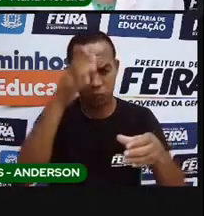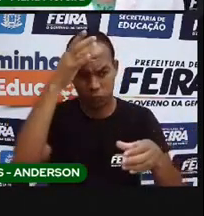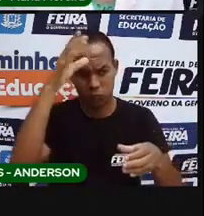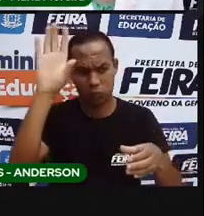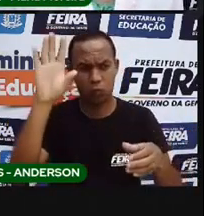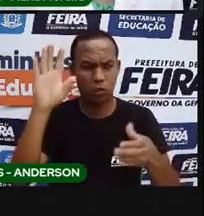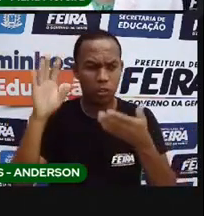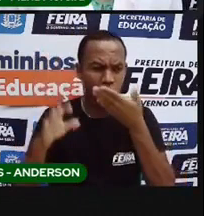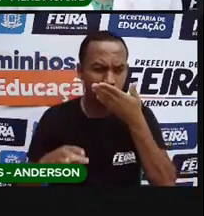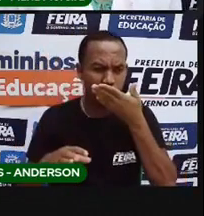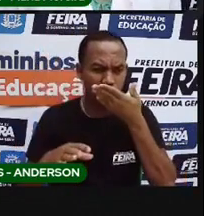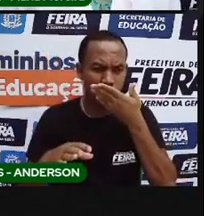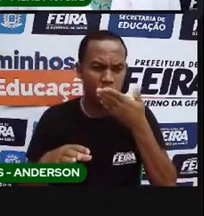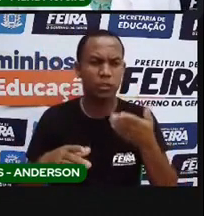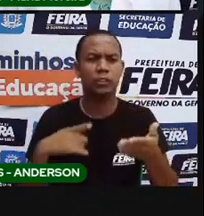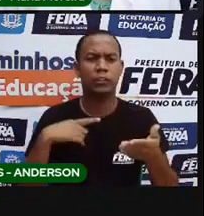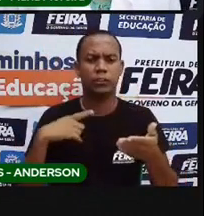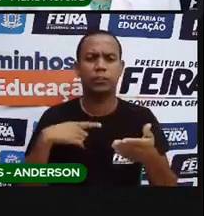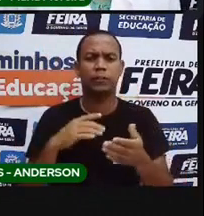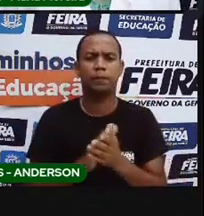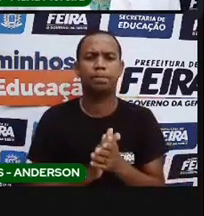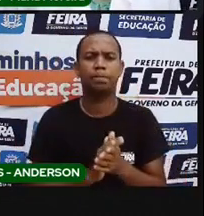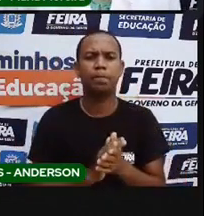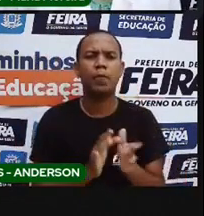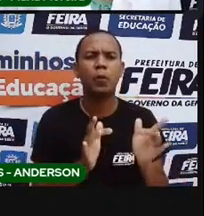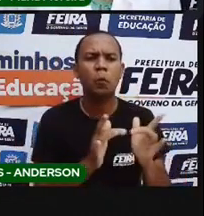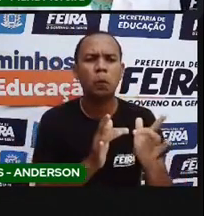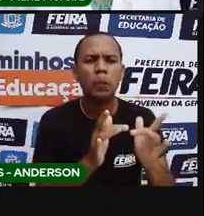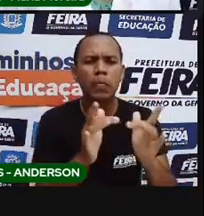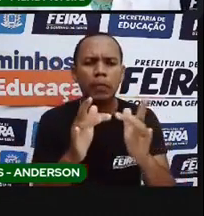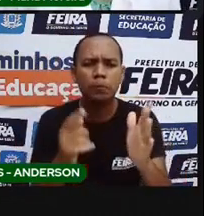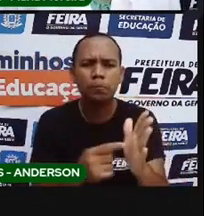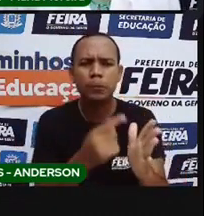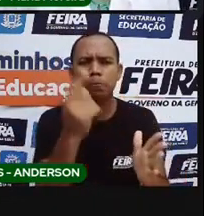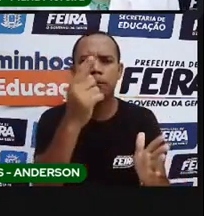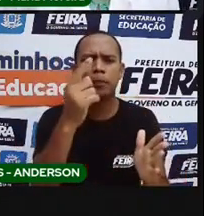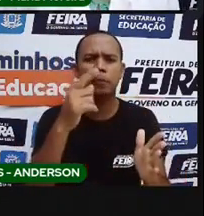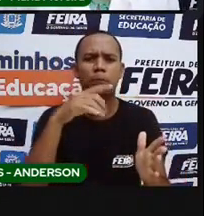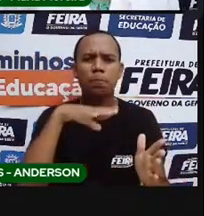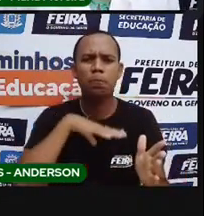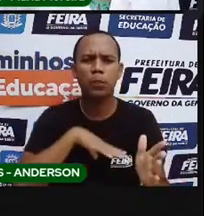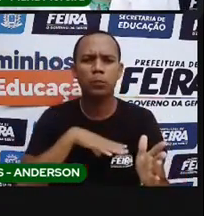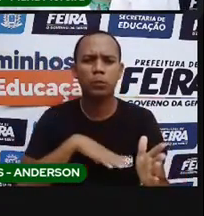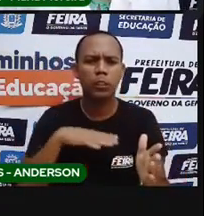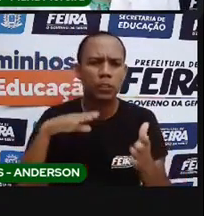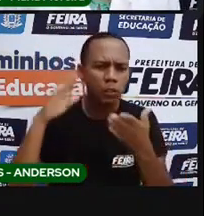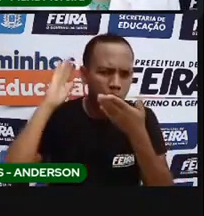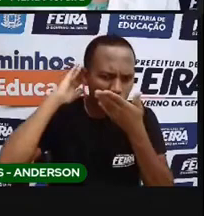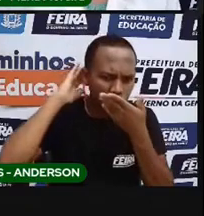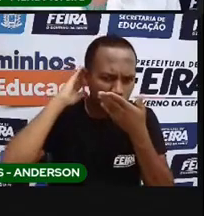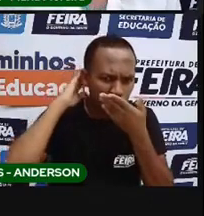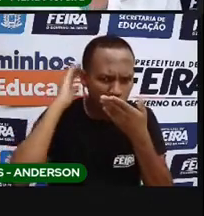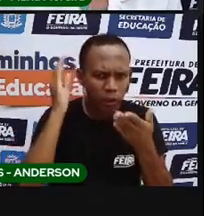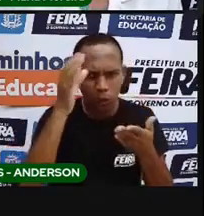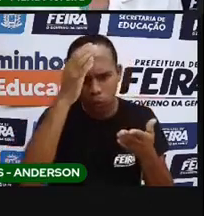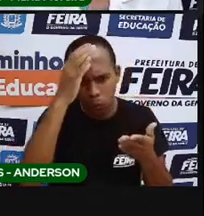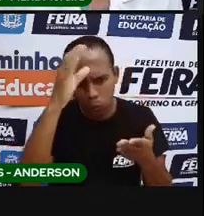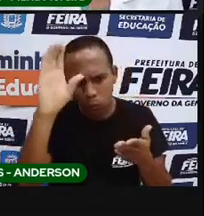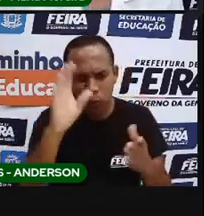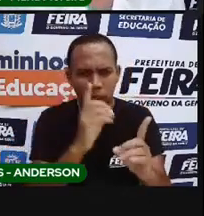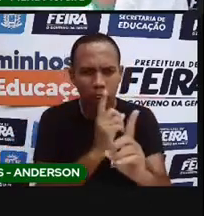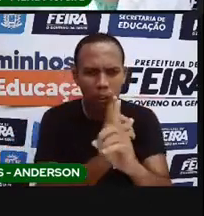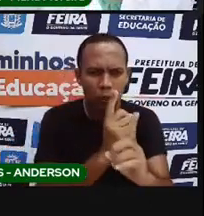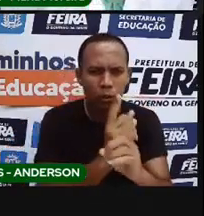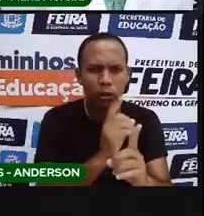o processo que promoveu o primeiro contato entre portugueses e indígenas foi o encontro de culturas, ou uma conquista,